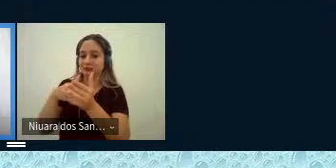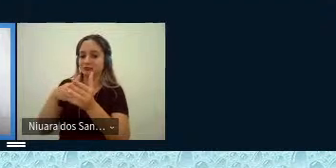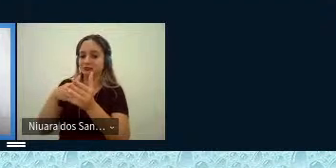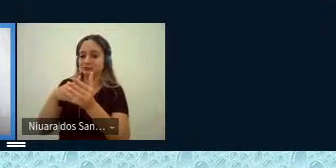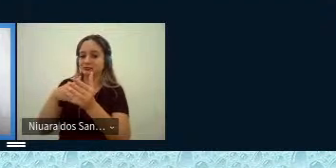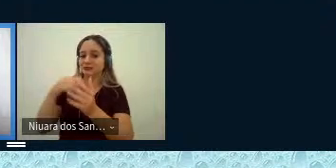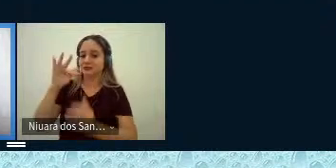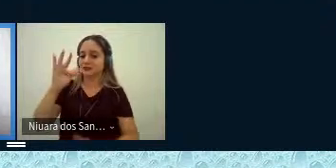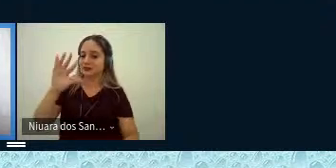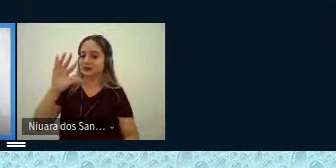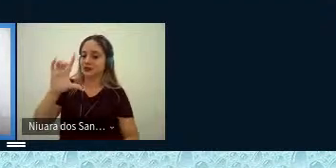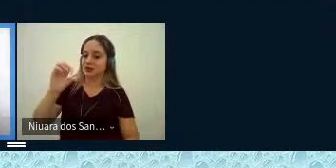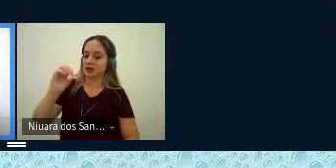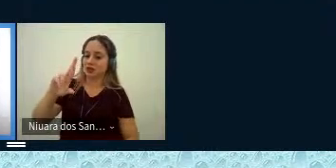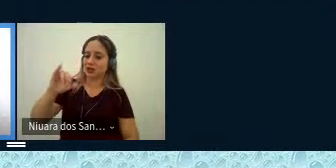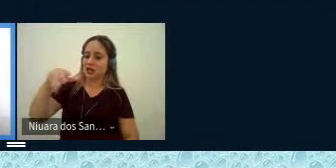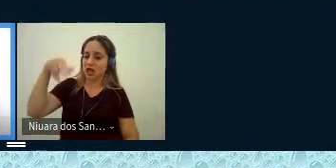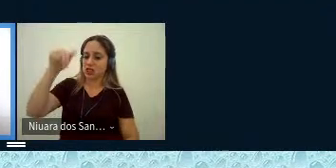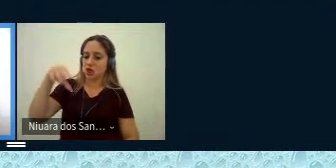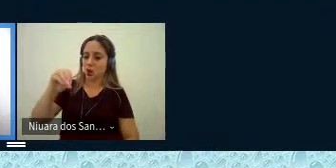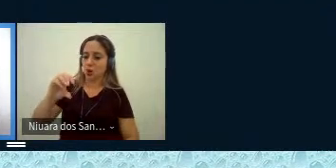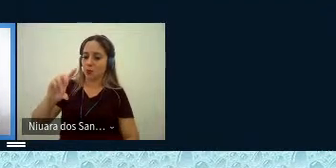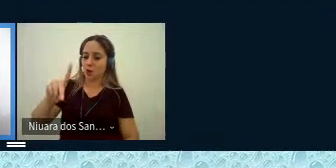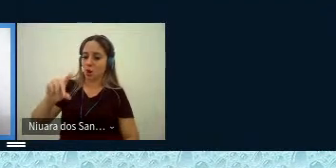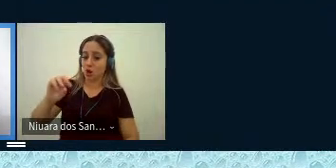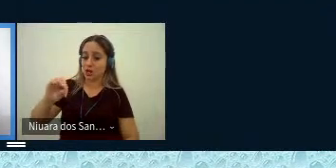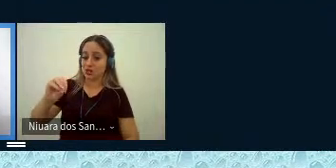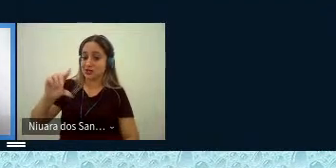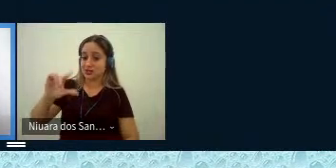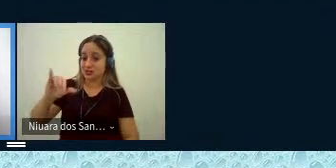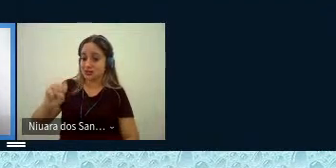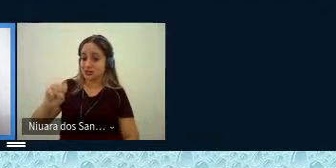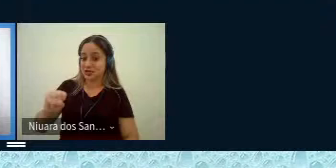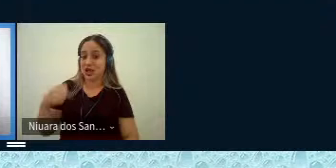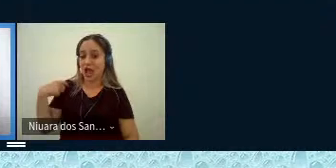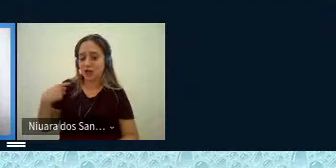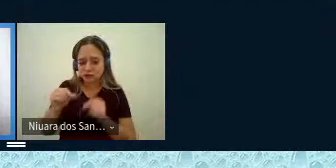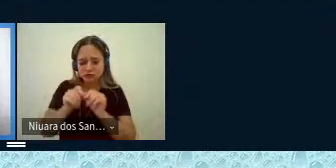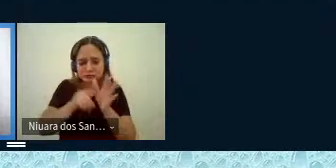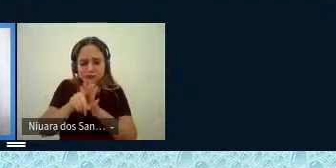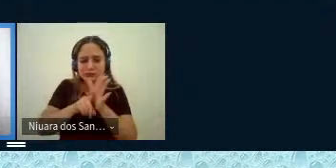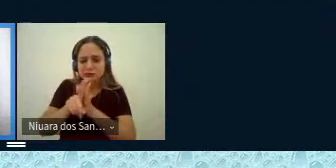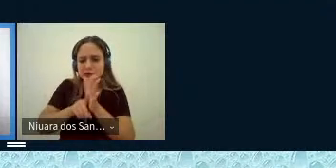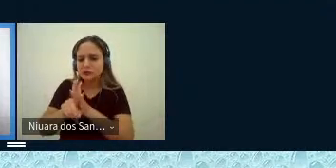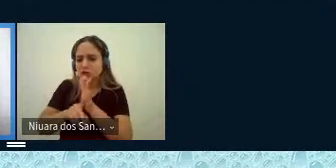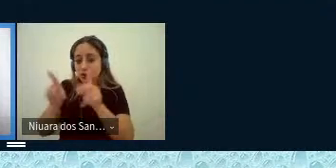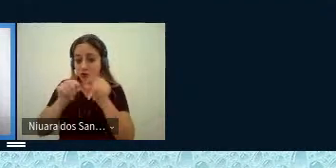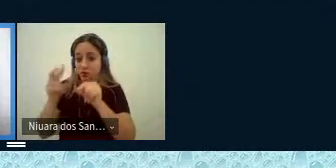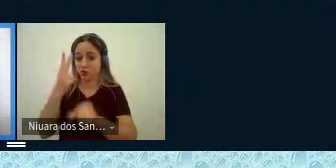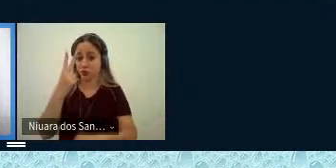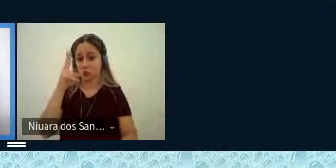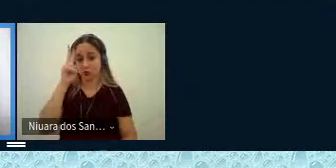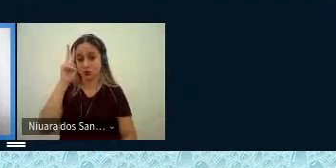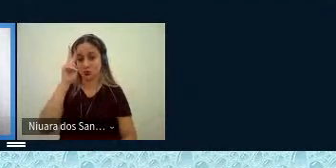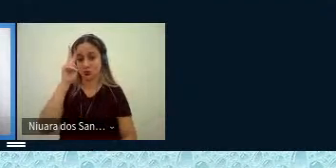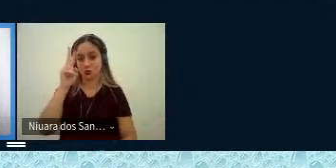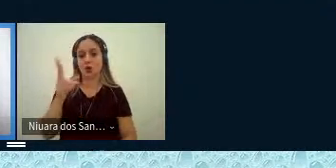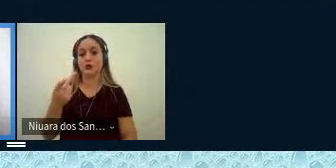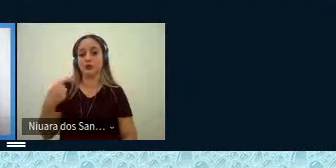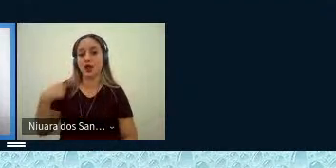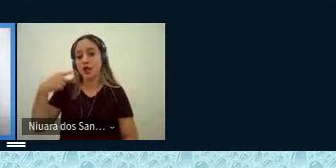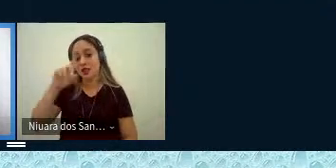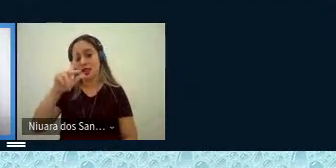repente, eu comecei a fazer a pesquisa de campo, eu fui contar as histórias, eu escolhi duas histórias lá em